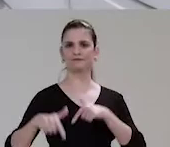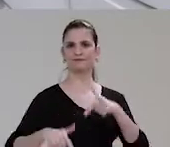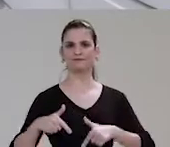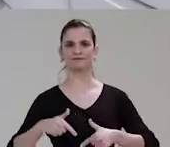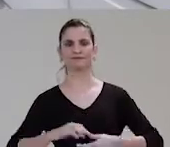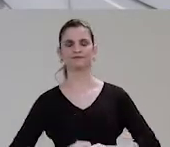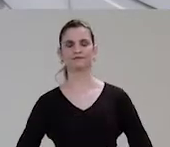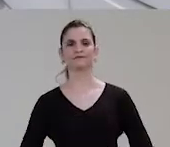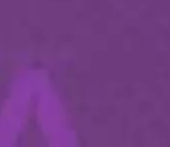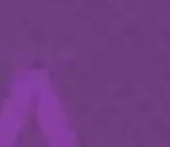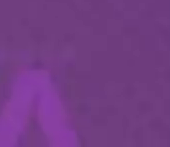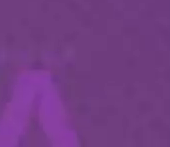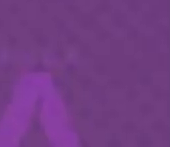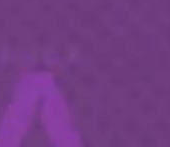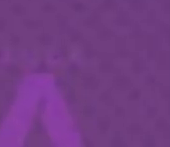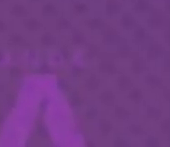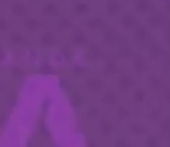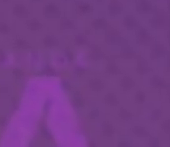os nossos trabalhos.